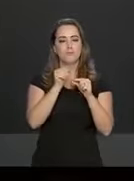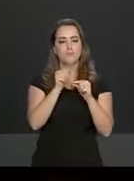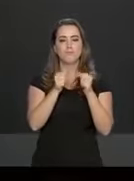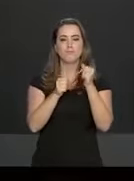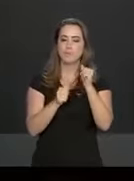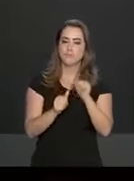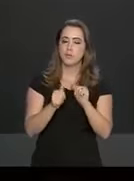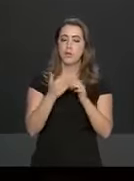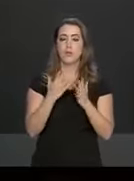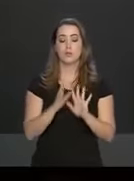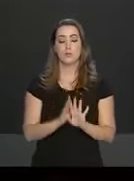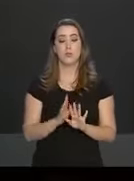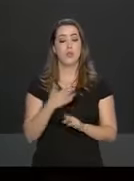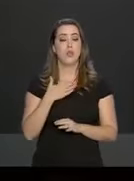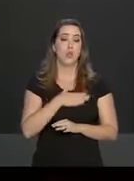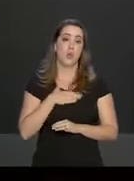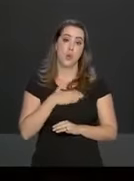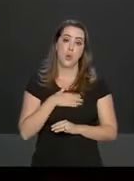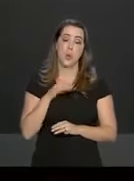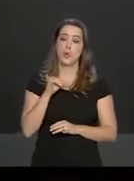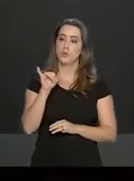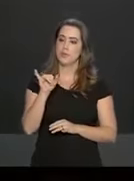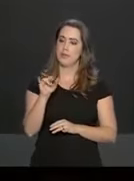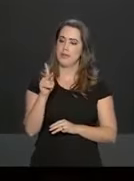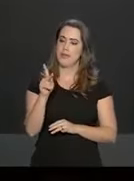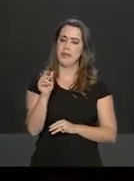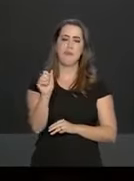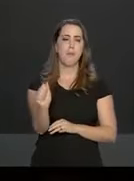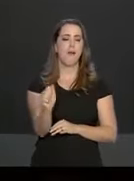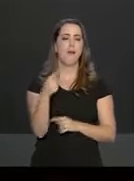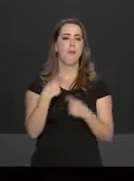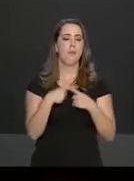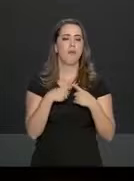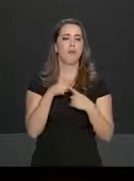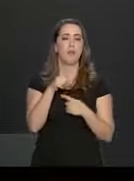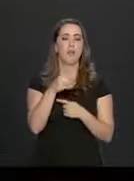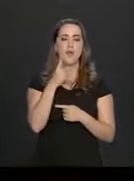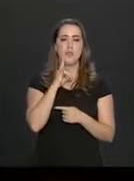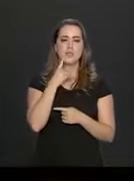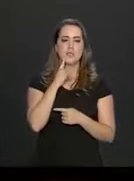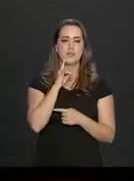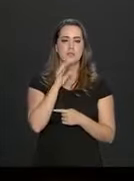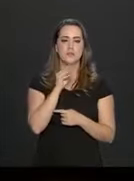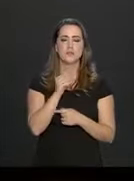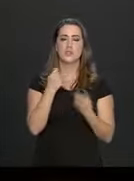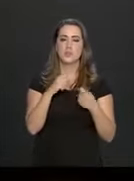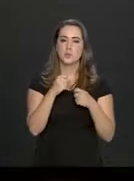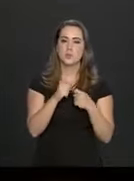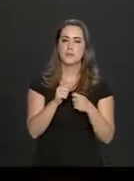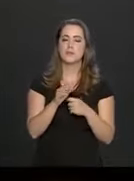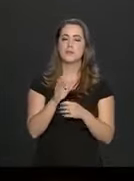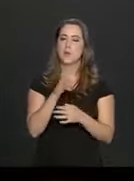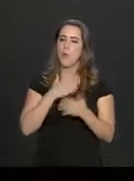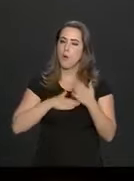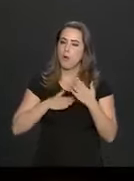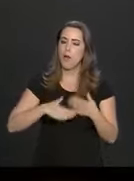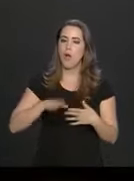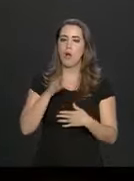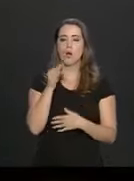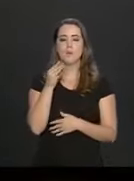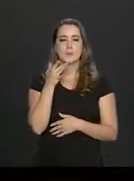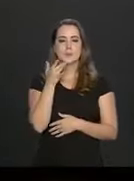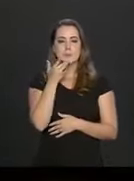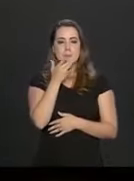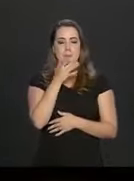Eu gosto da IPA por ser uma cerveja mais encorpada e você tem que beber em menores quantidades, você aprecia mais o líquido.